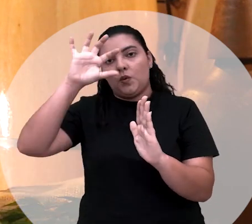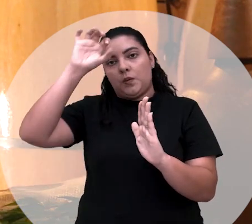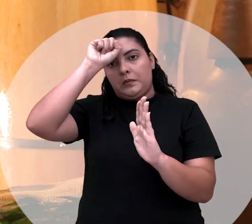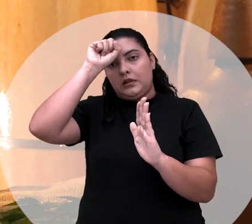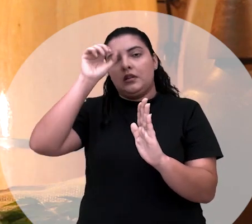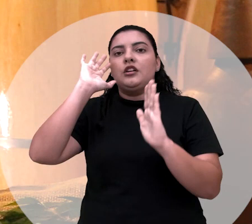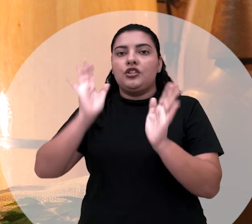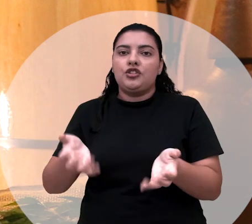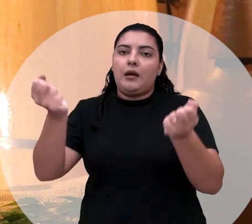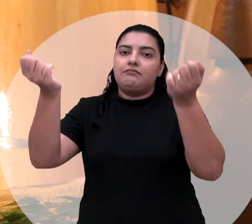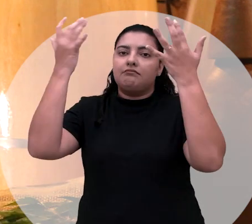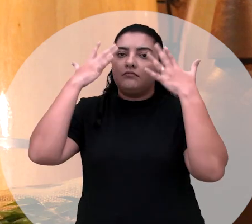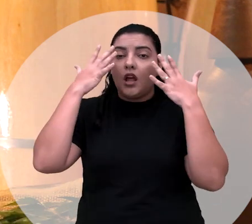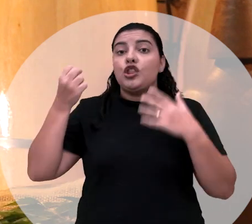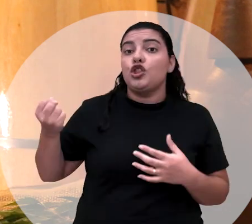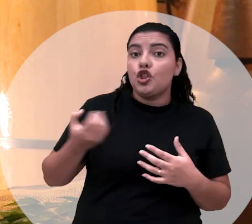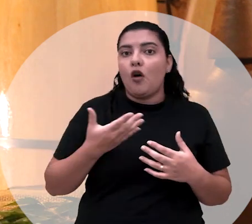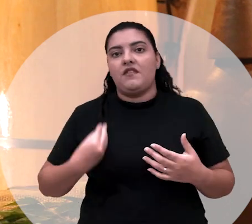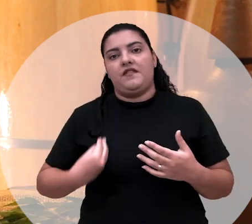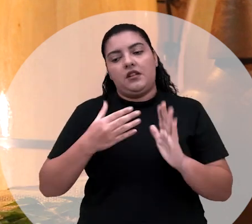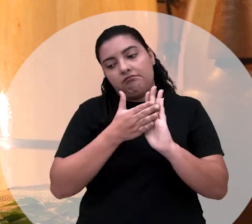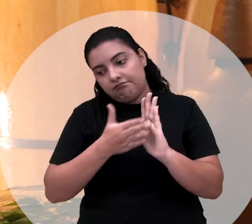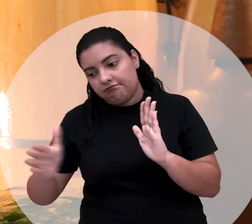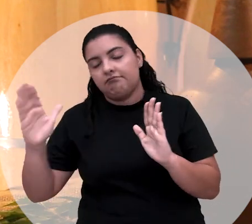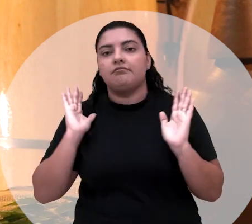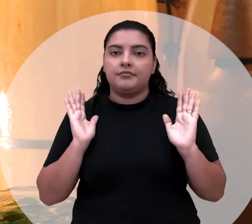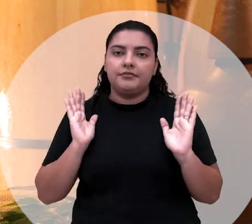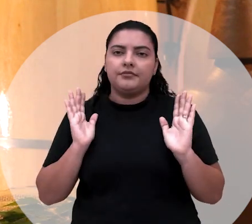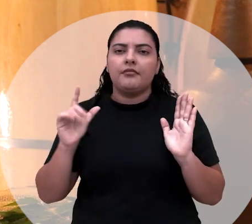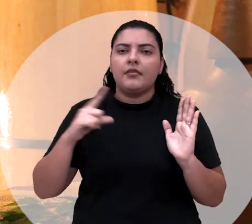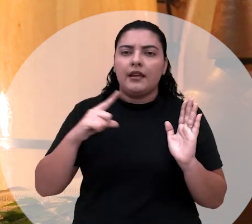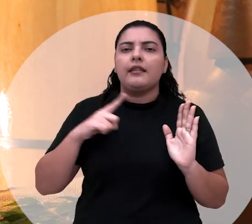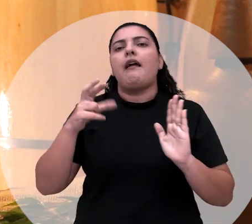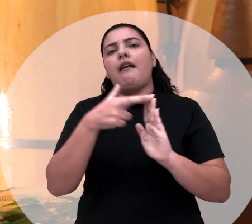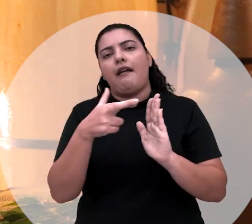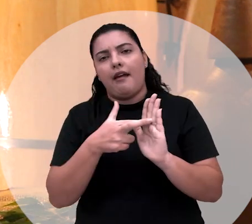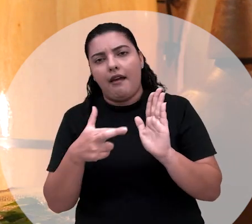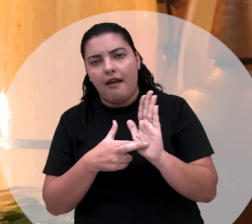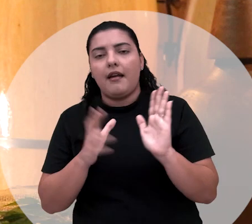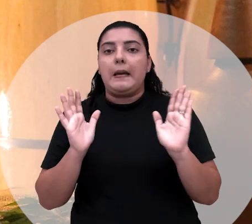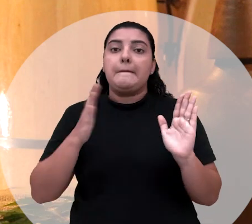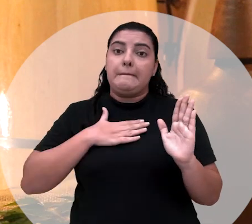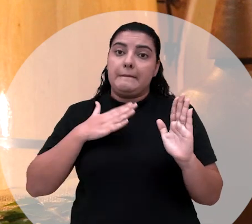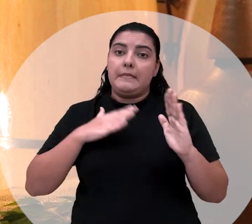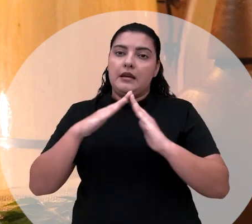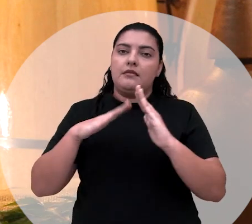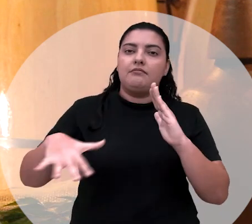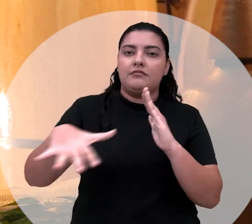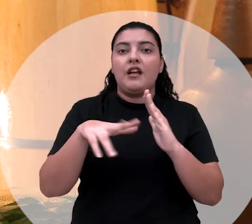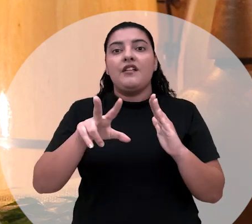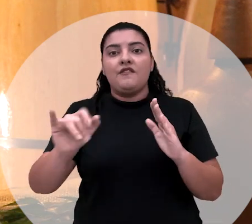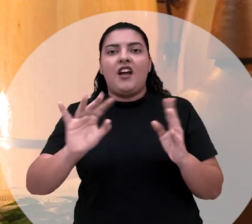Você passou pelo batismo, você vai ter uma nova vida. Então, vem os preceitos. Na minha casa, se vai correr uma gira,